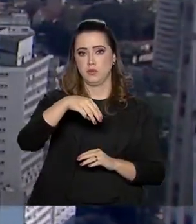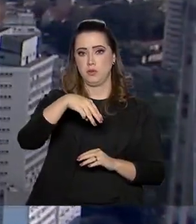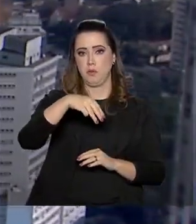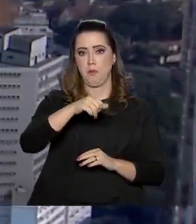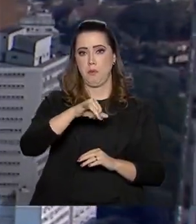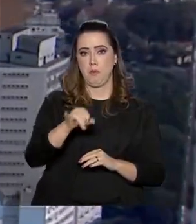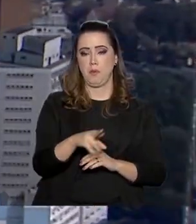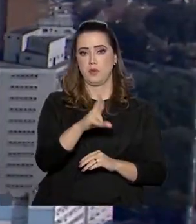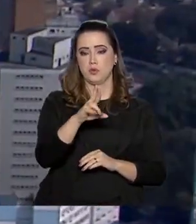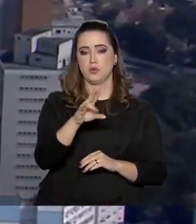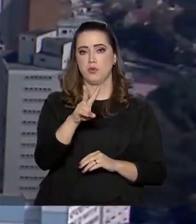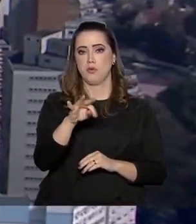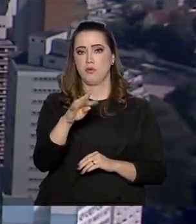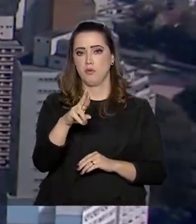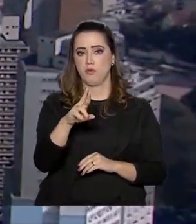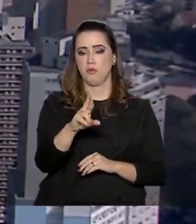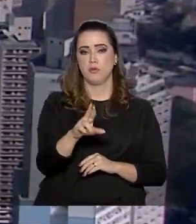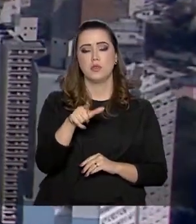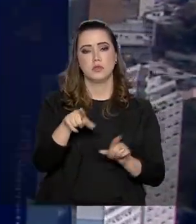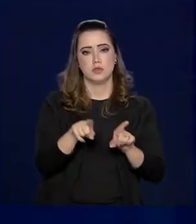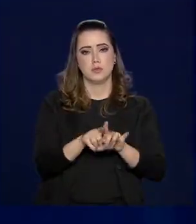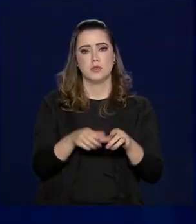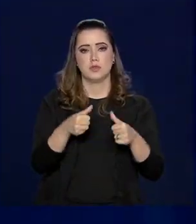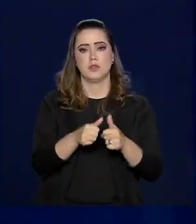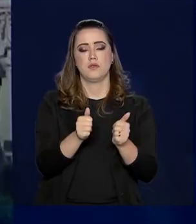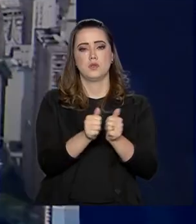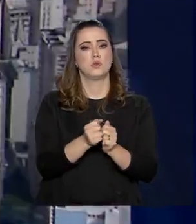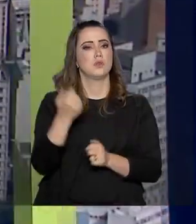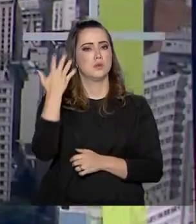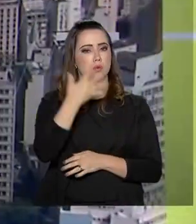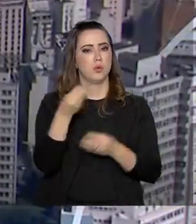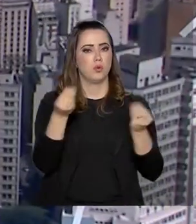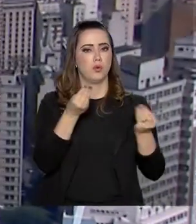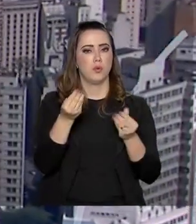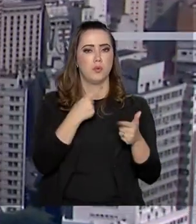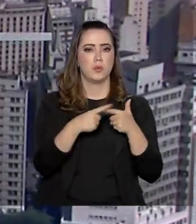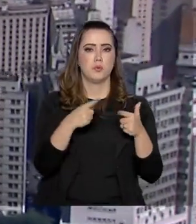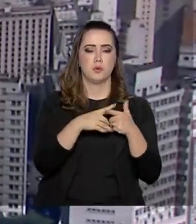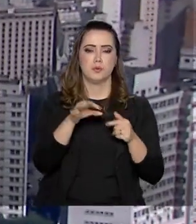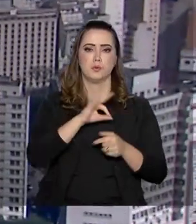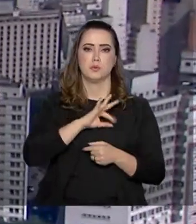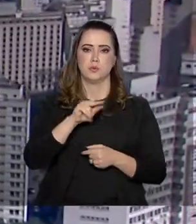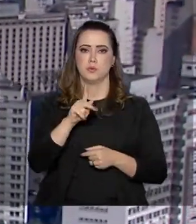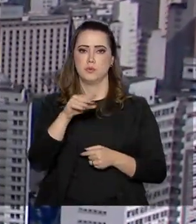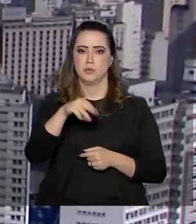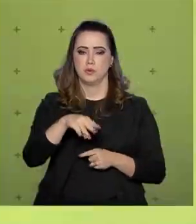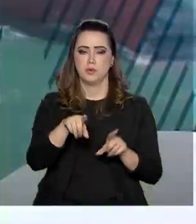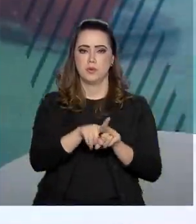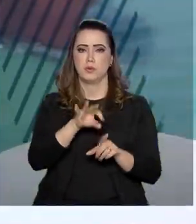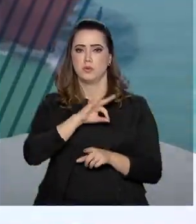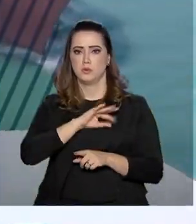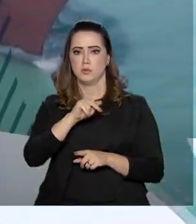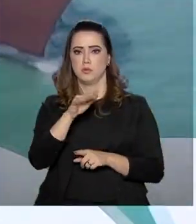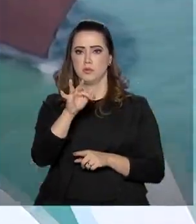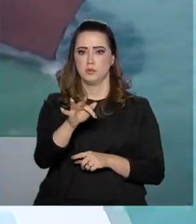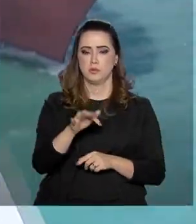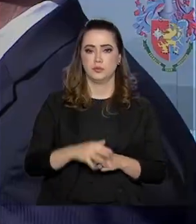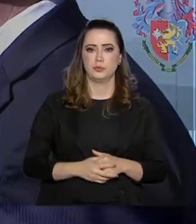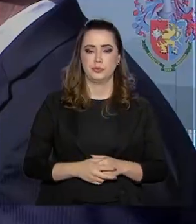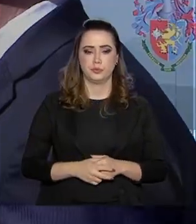Hugo, que também esteve na comemoração militar, explicou como ficou a questão dos policiais militares e dos policiais federais.